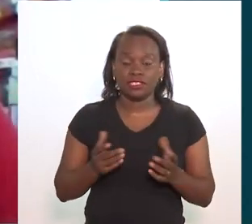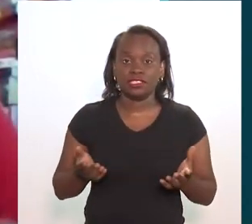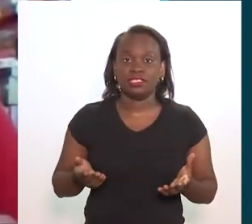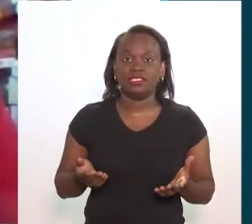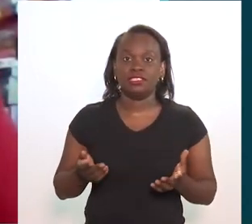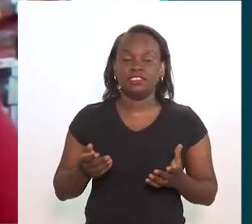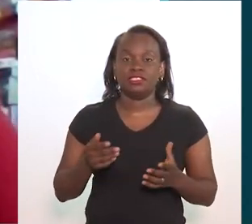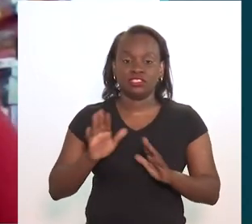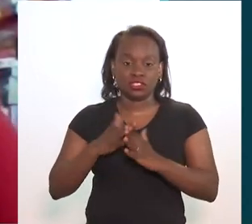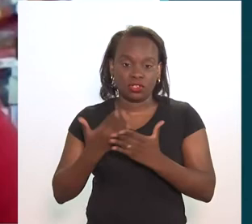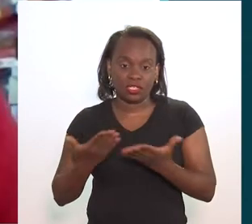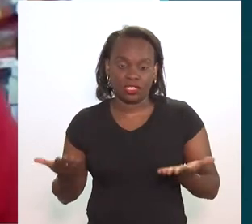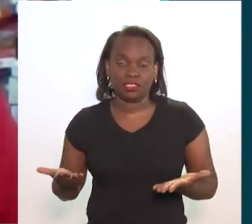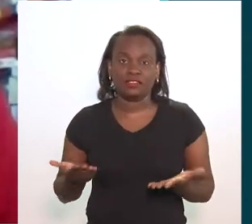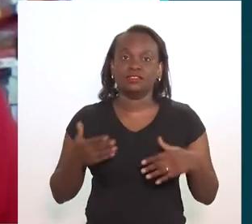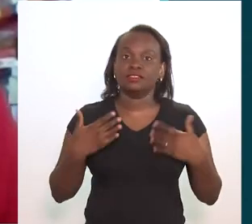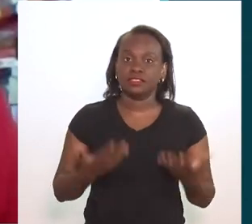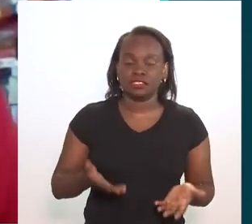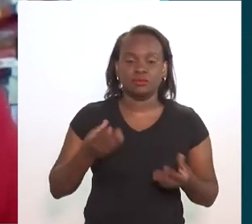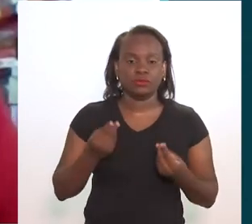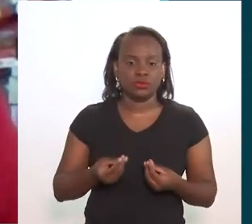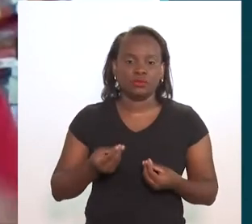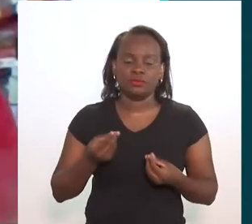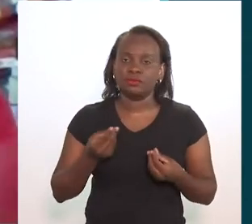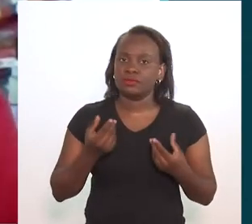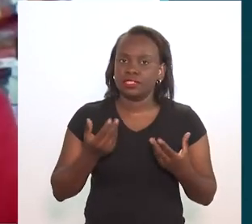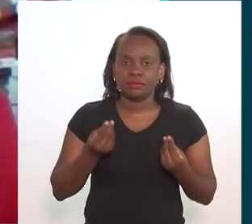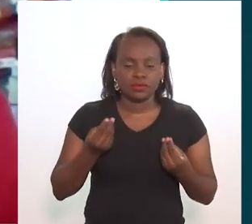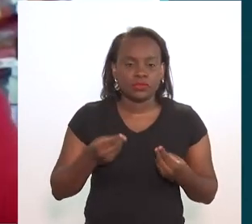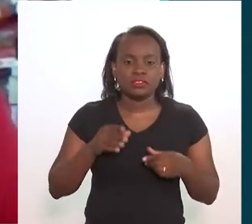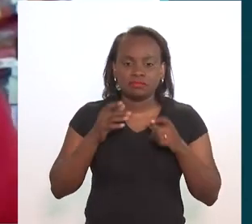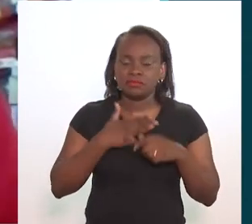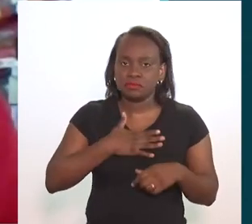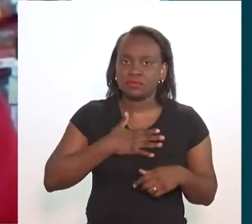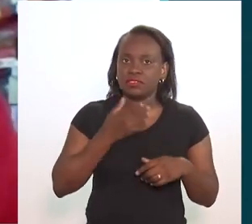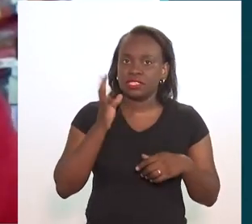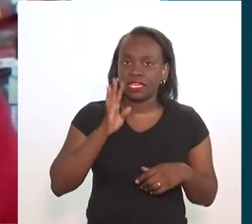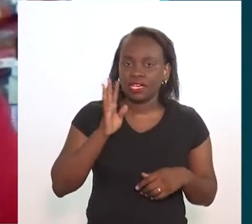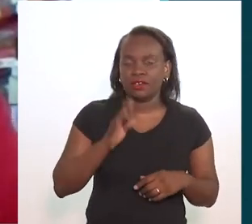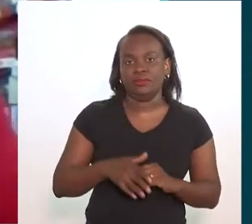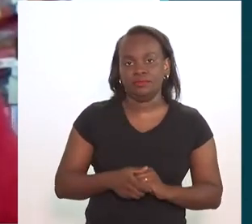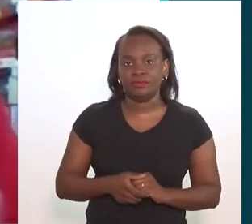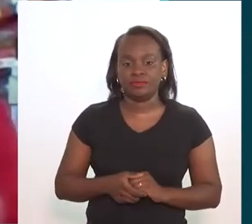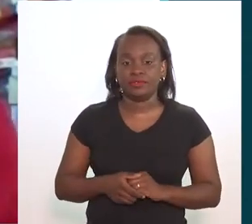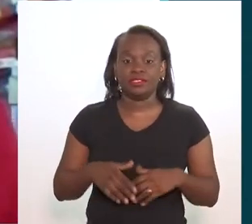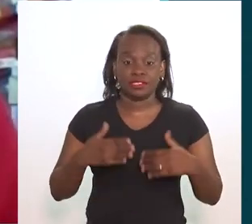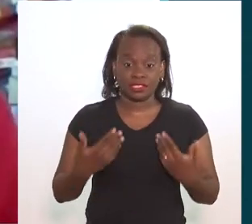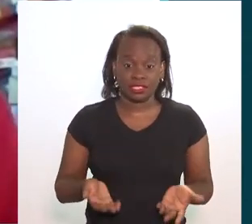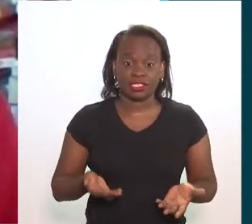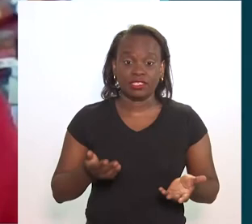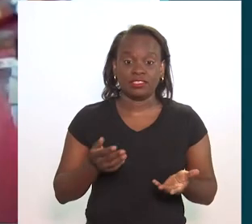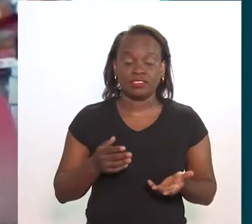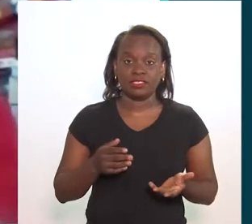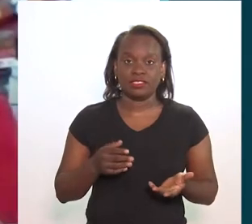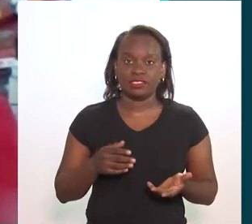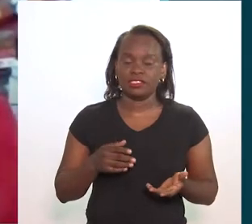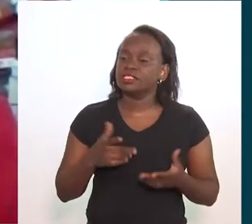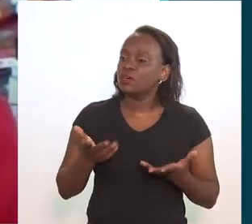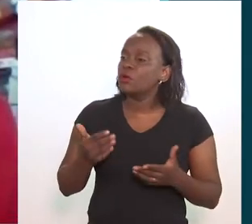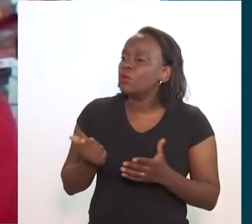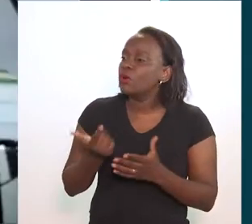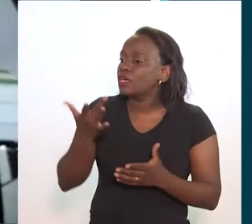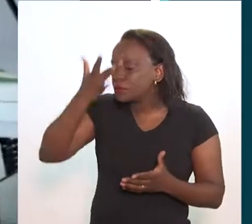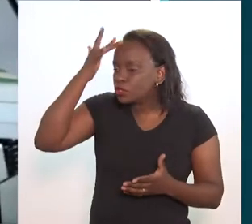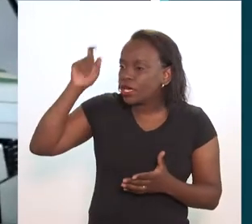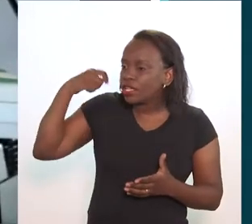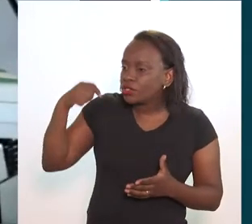teatro escola, né? E isso era muito interessante, era muito legal. Então, recentemente... Acho todos